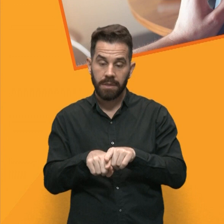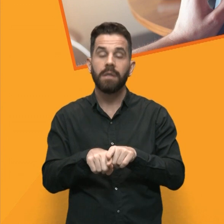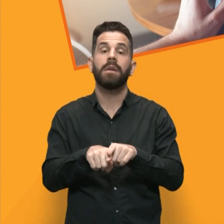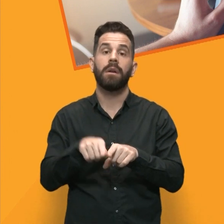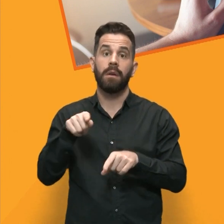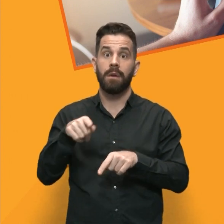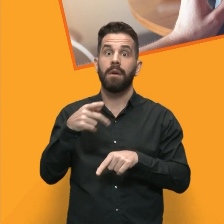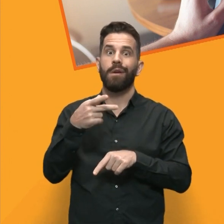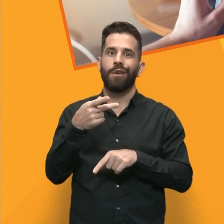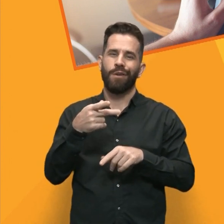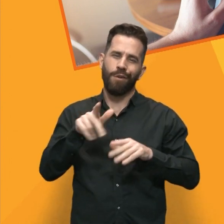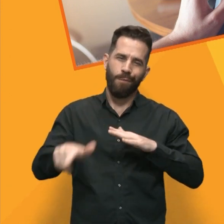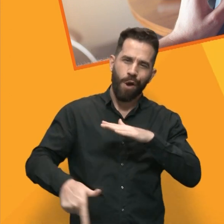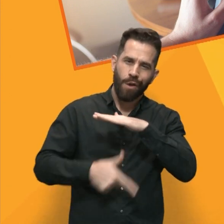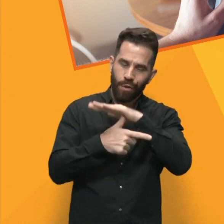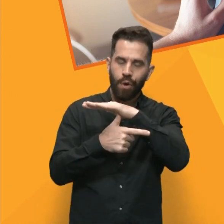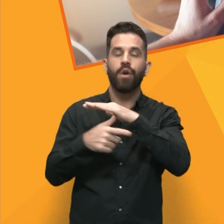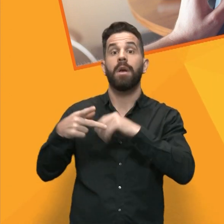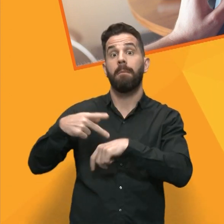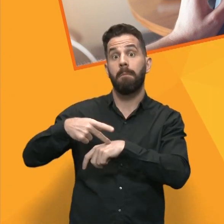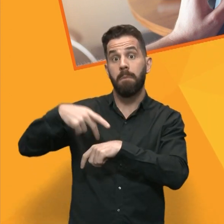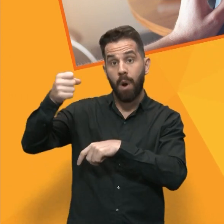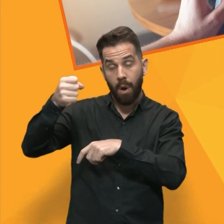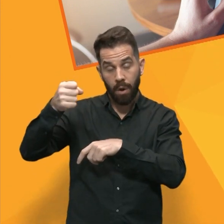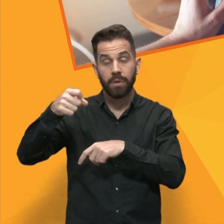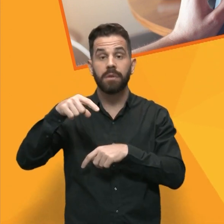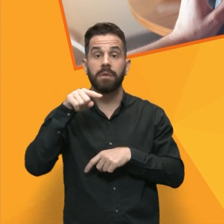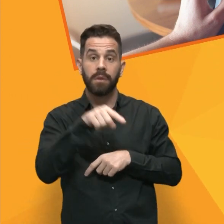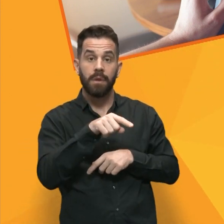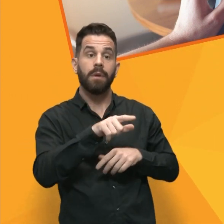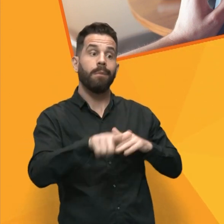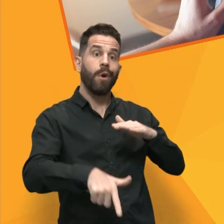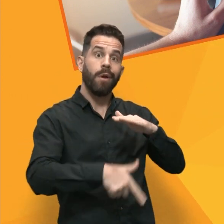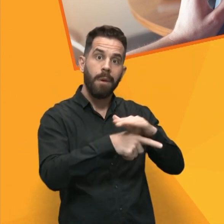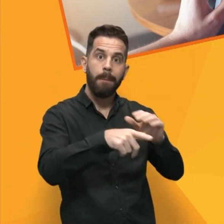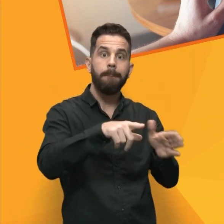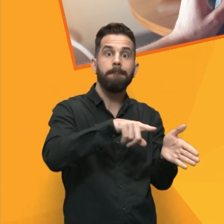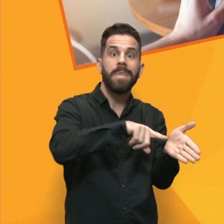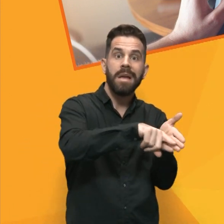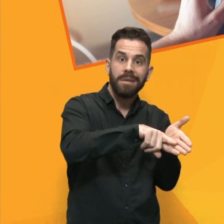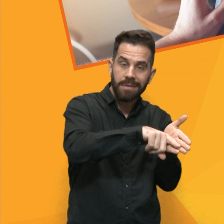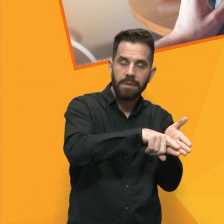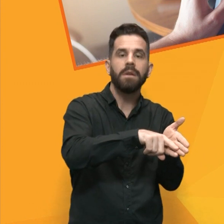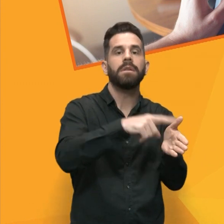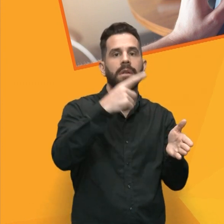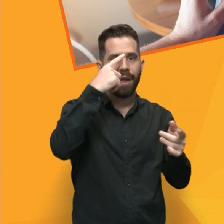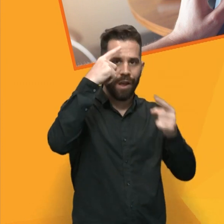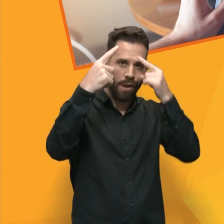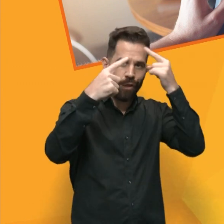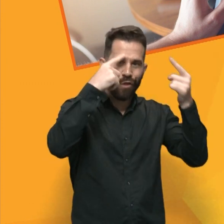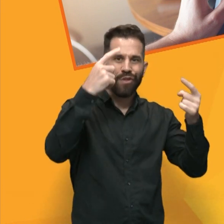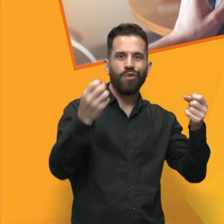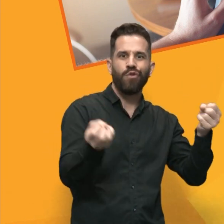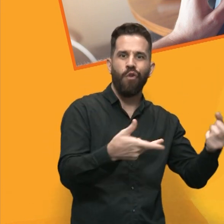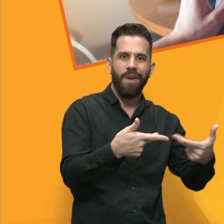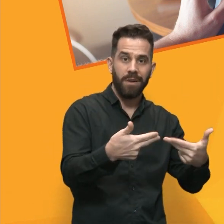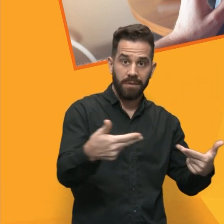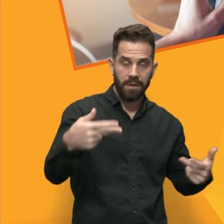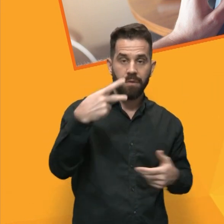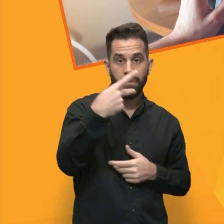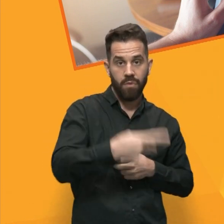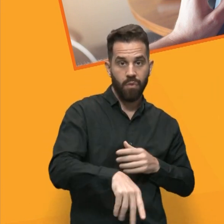-Reitoria de Pós-Graduação e a Pró-Reitoria de Pesquisa e Inovação da UFG. O intuito principal da